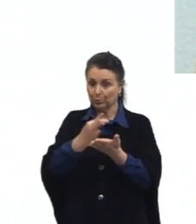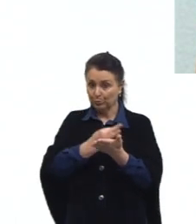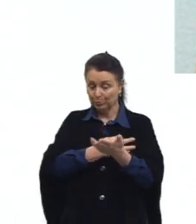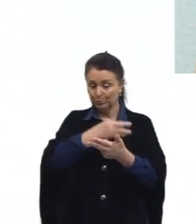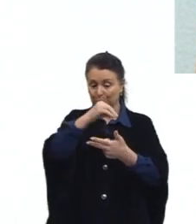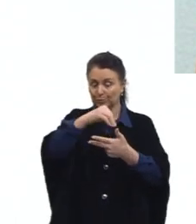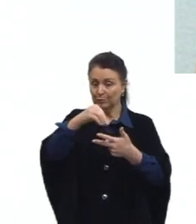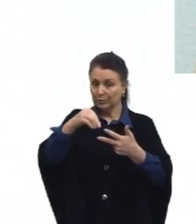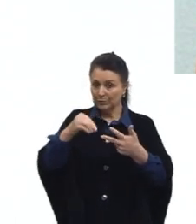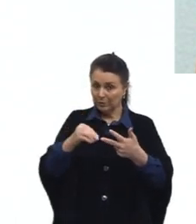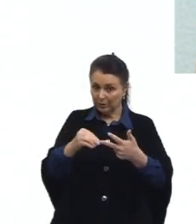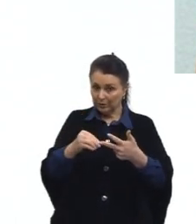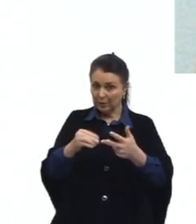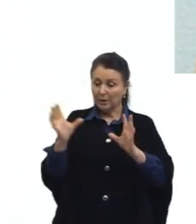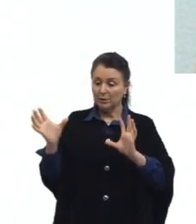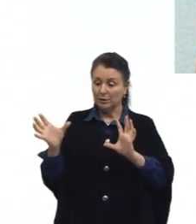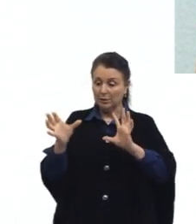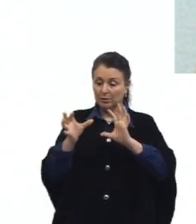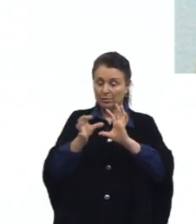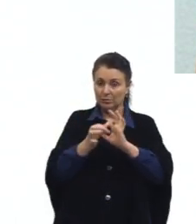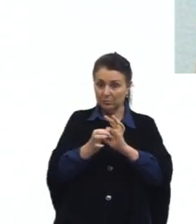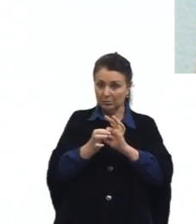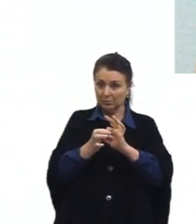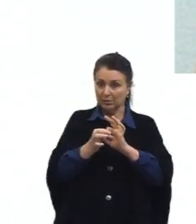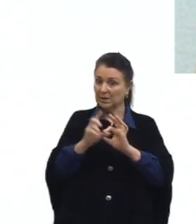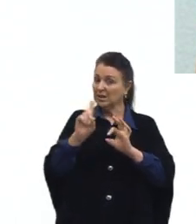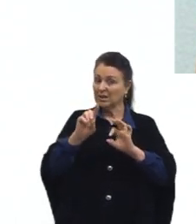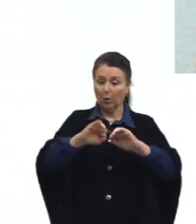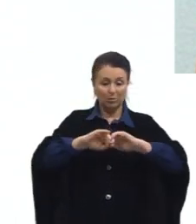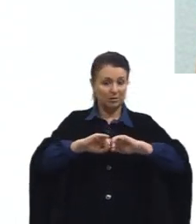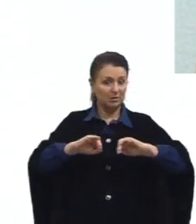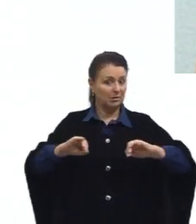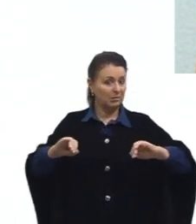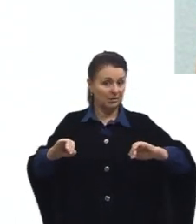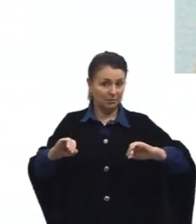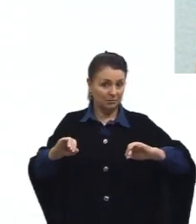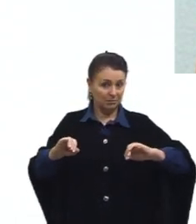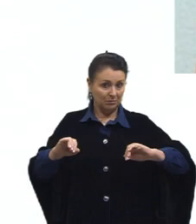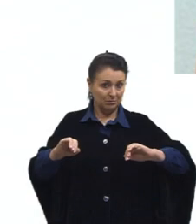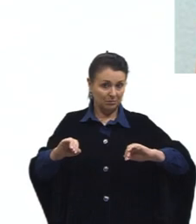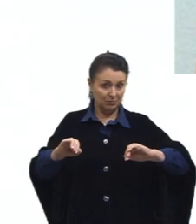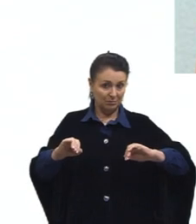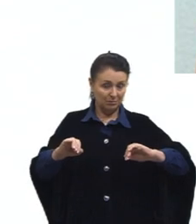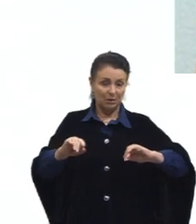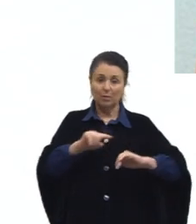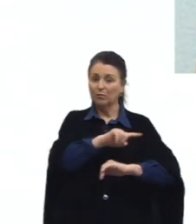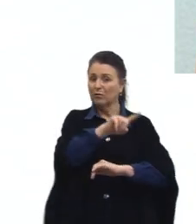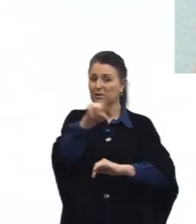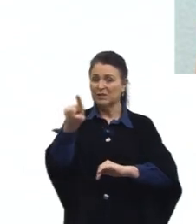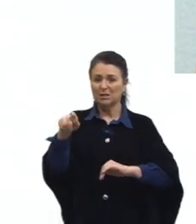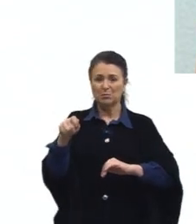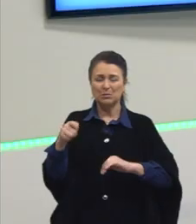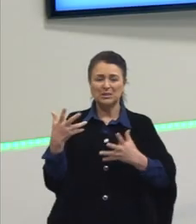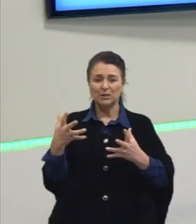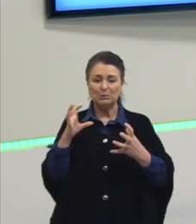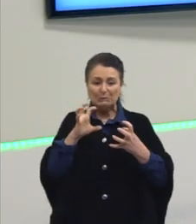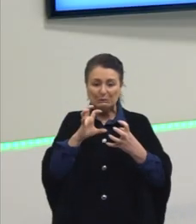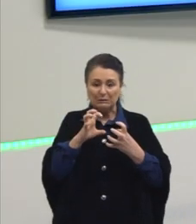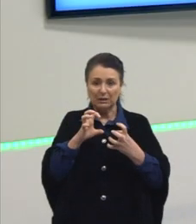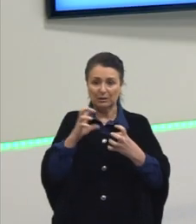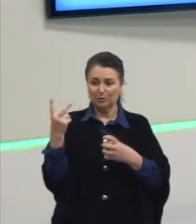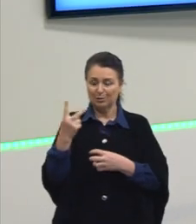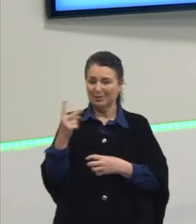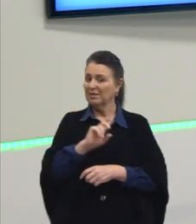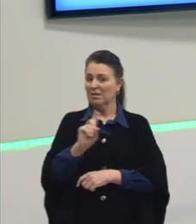elas são aliadas e não inimigas. Vocês não vão brigar com as duas, vocês não